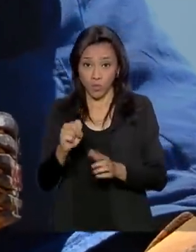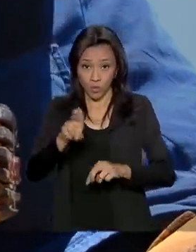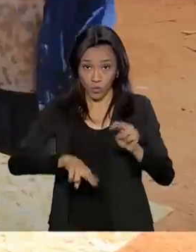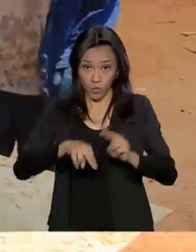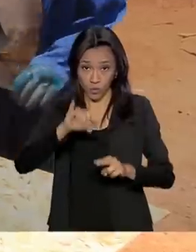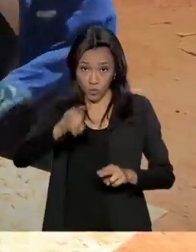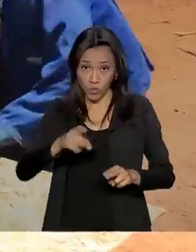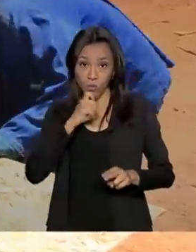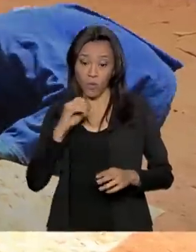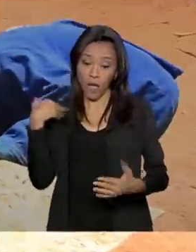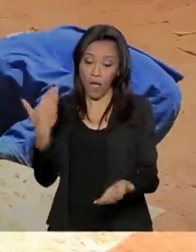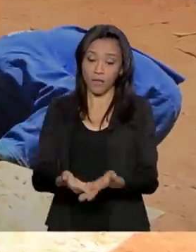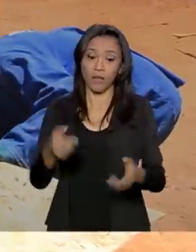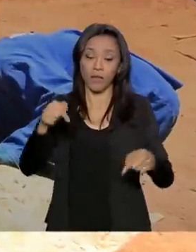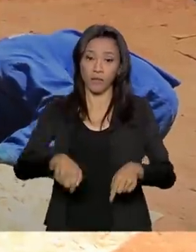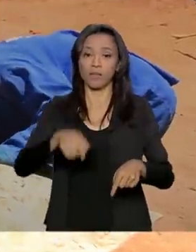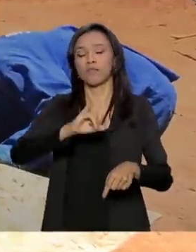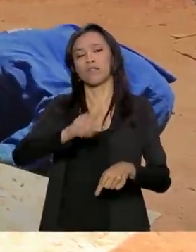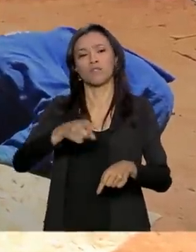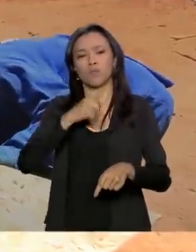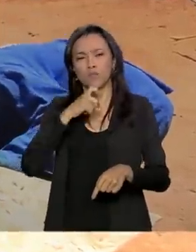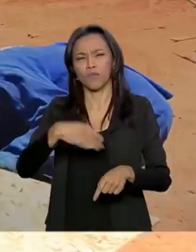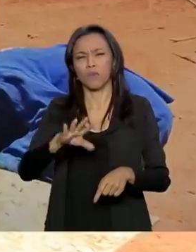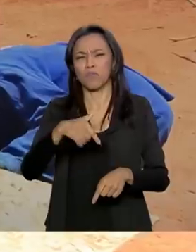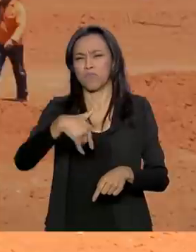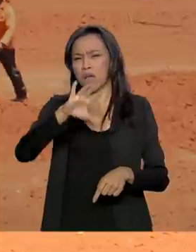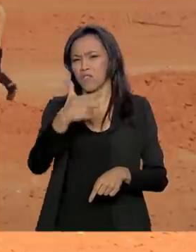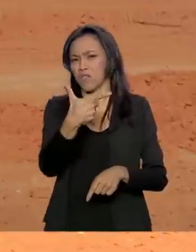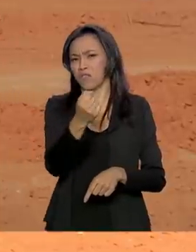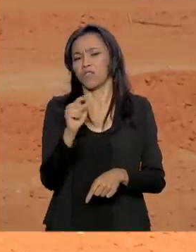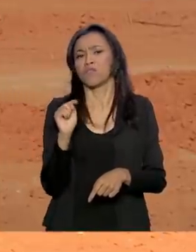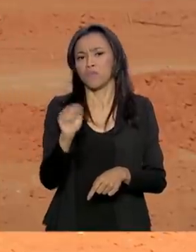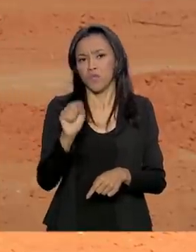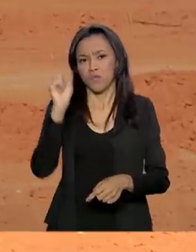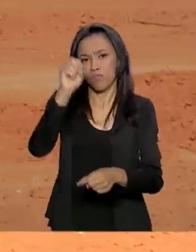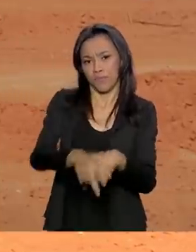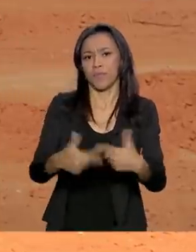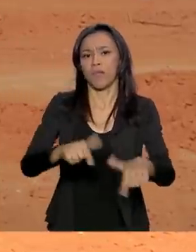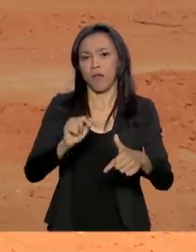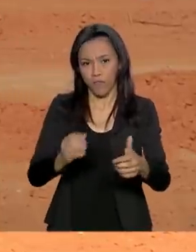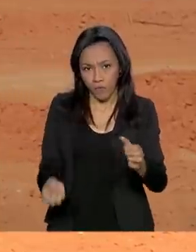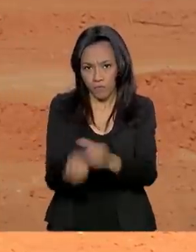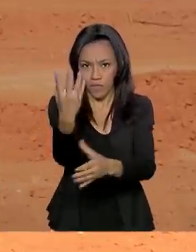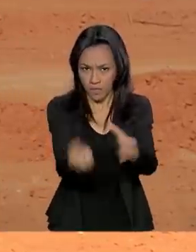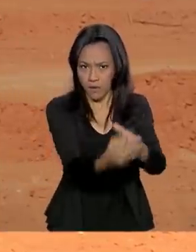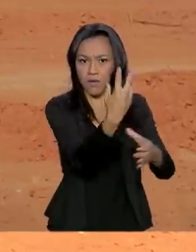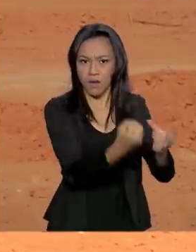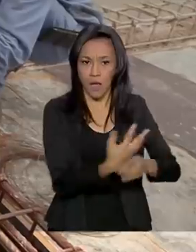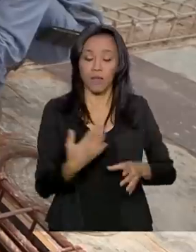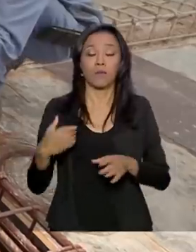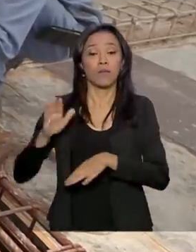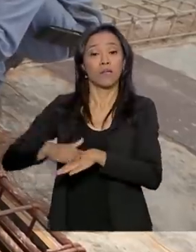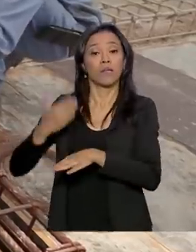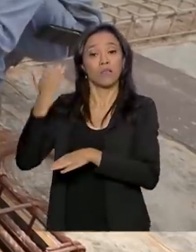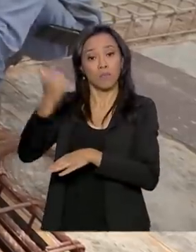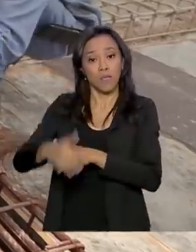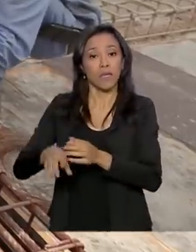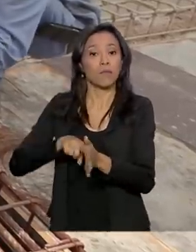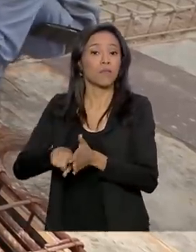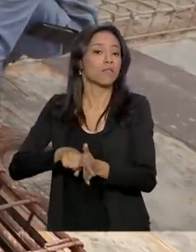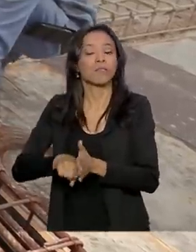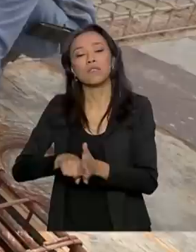foram criados 521 mil novos empregos formais. O IPEA avalia que a melhora na atividade econômica no segundo